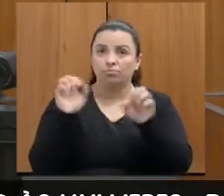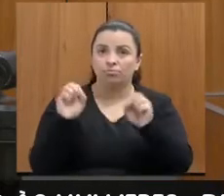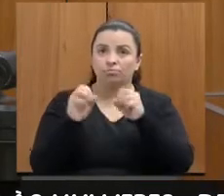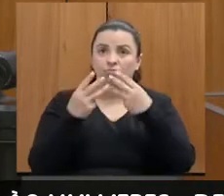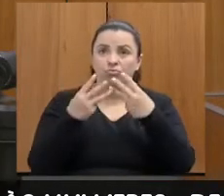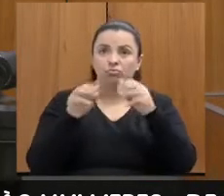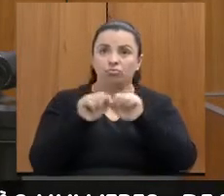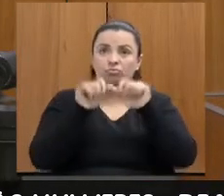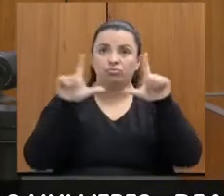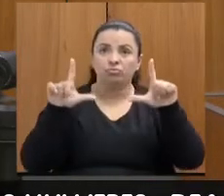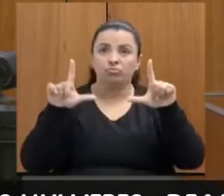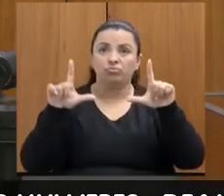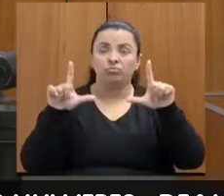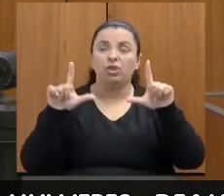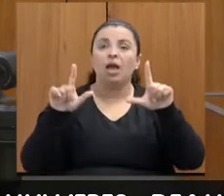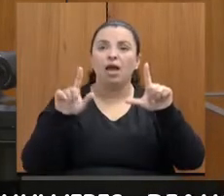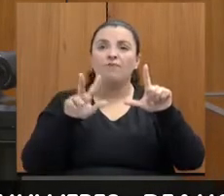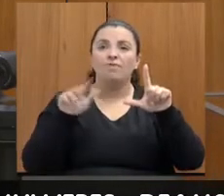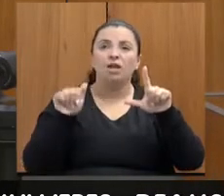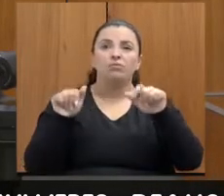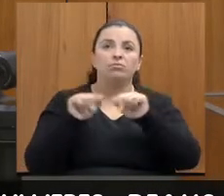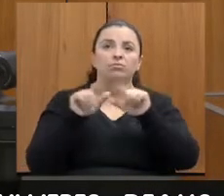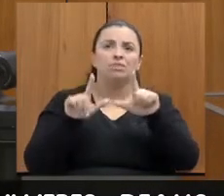Ali na tela não está passando, gente.